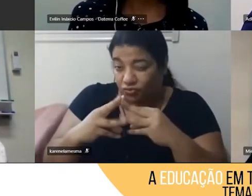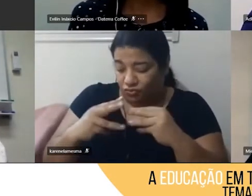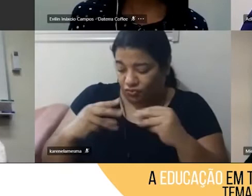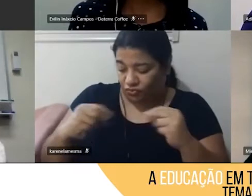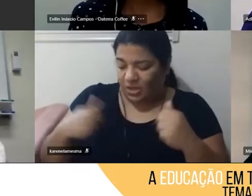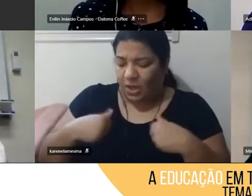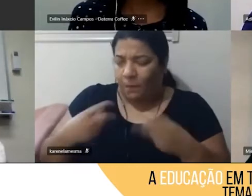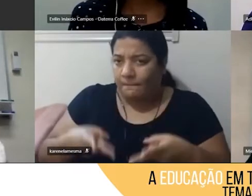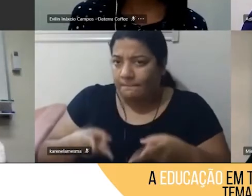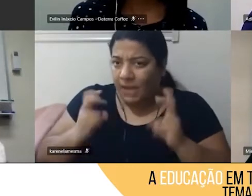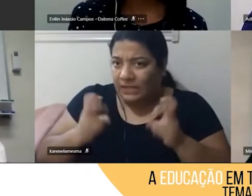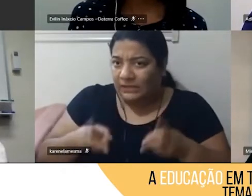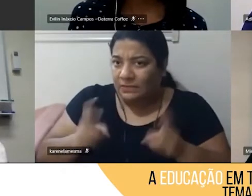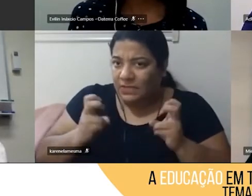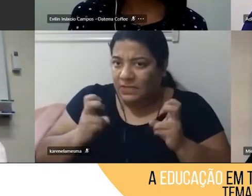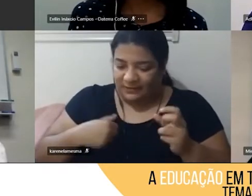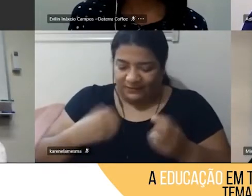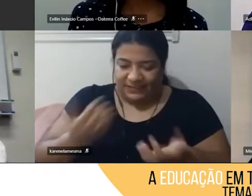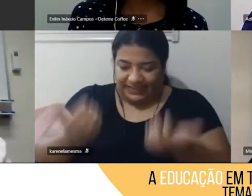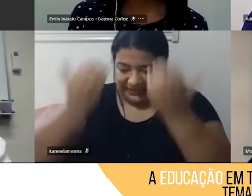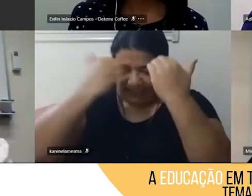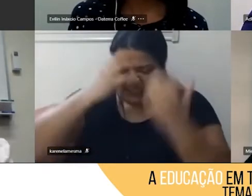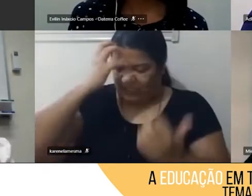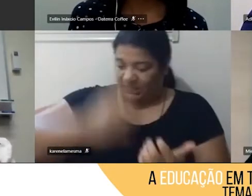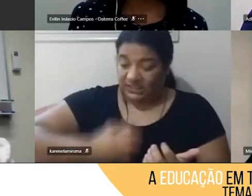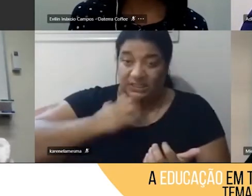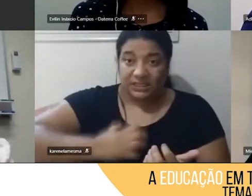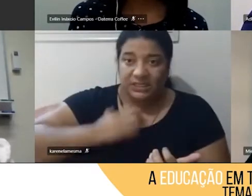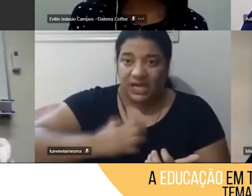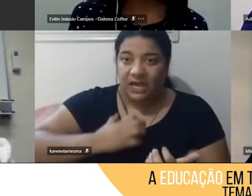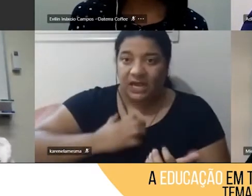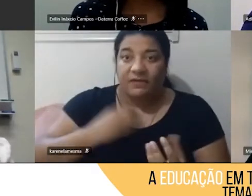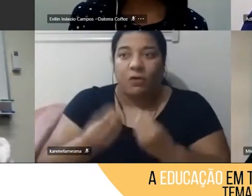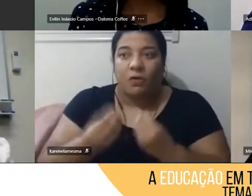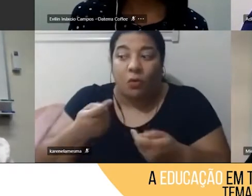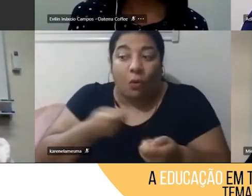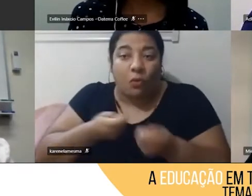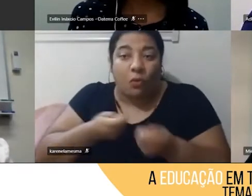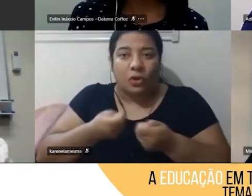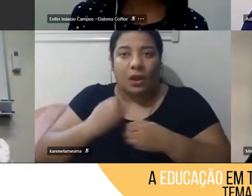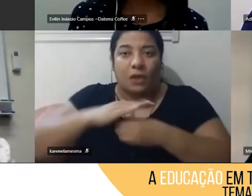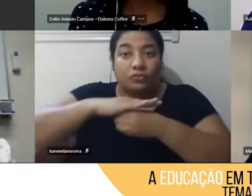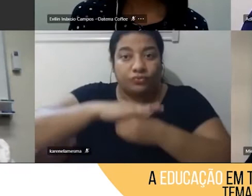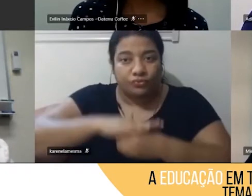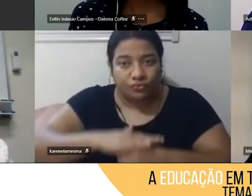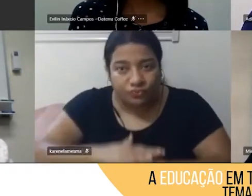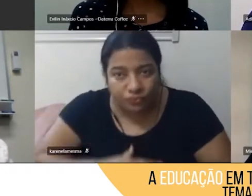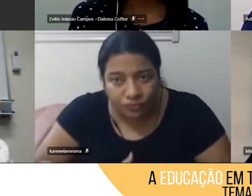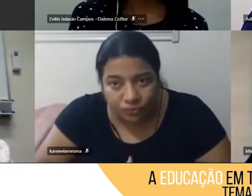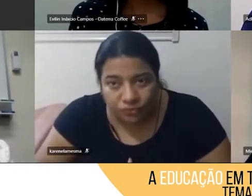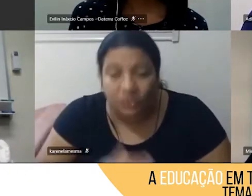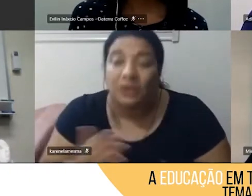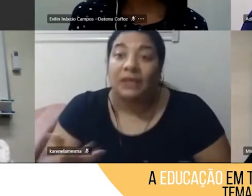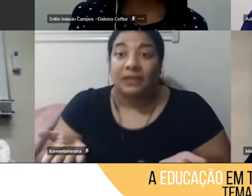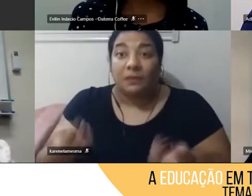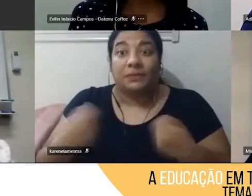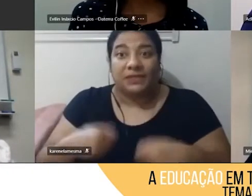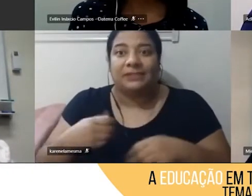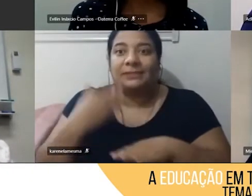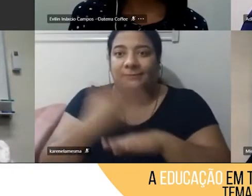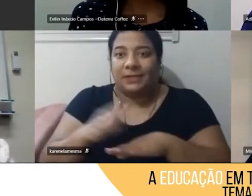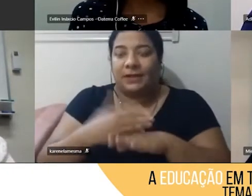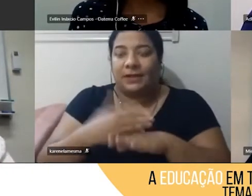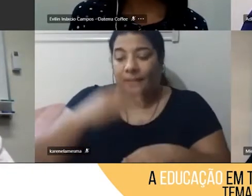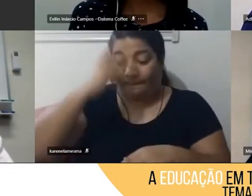raiva, como é que eu consigo lidar com tudo isso? Então, o exercício de autoconhecimento para nós